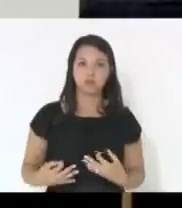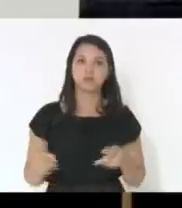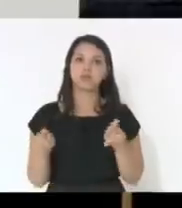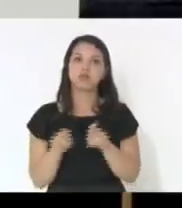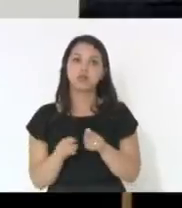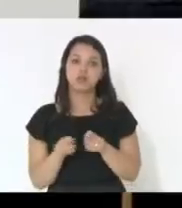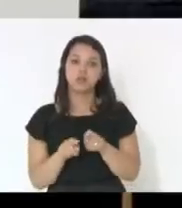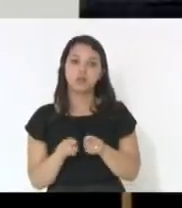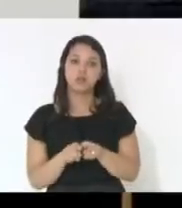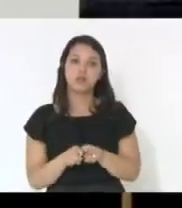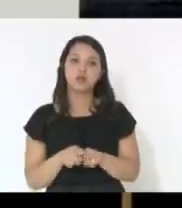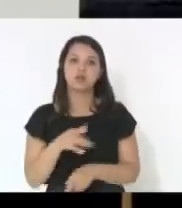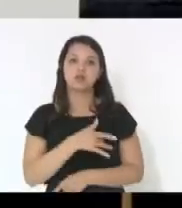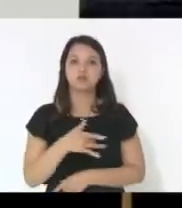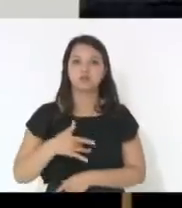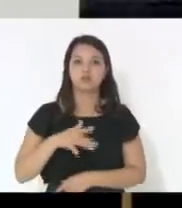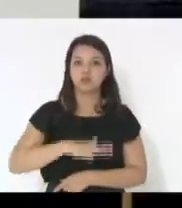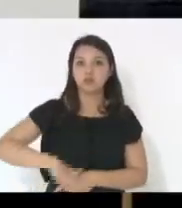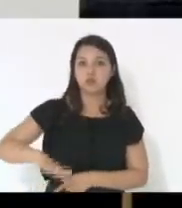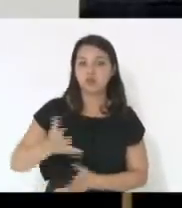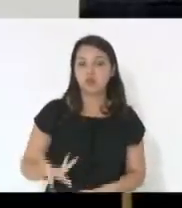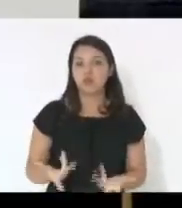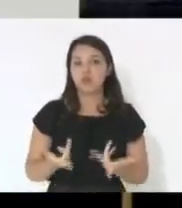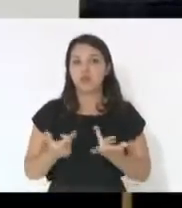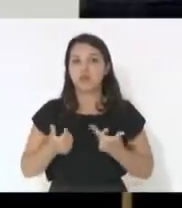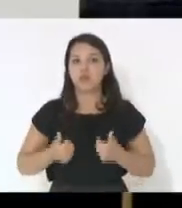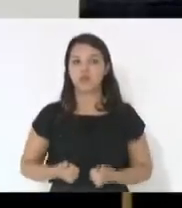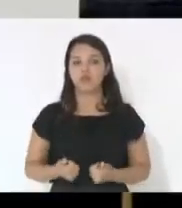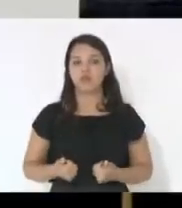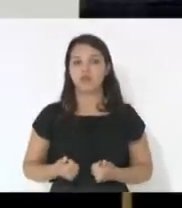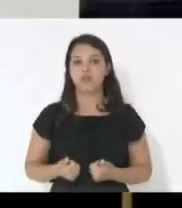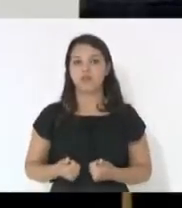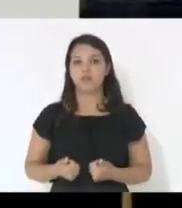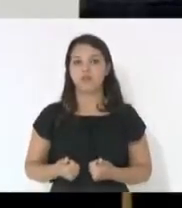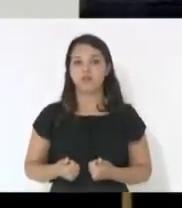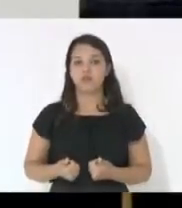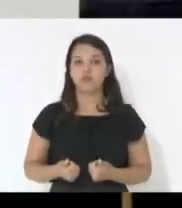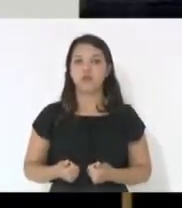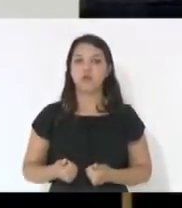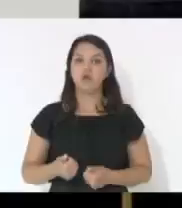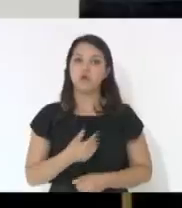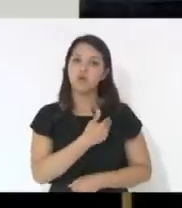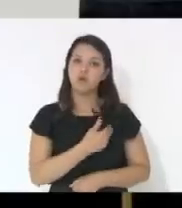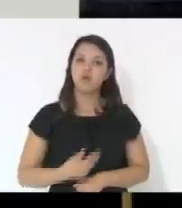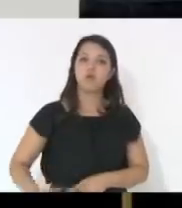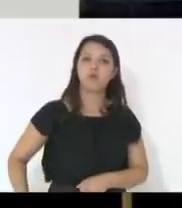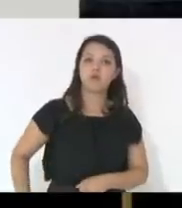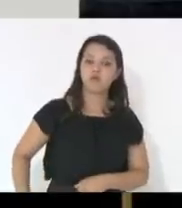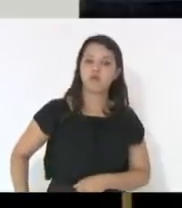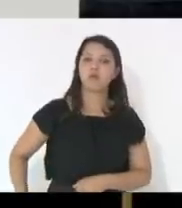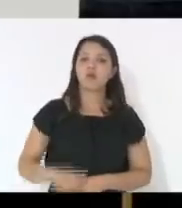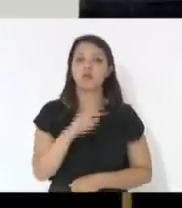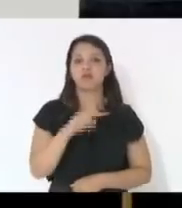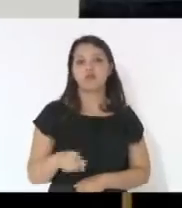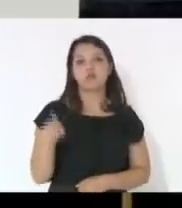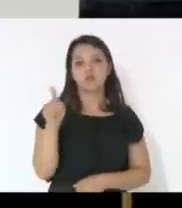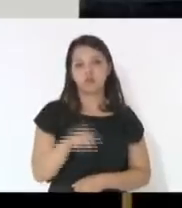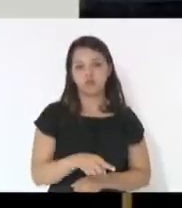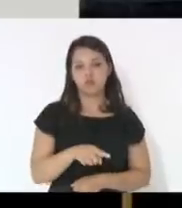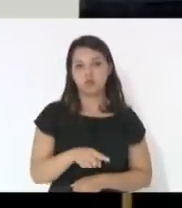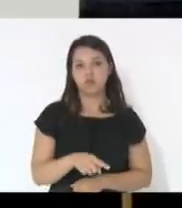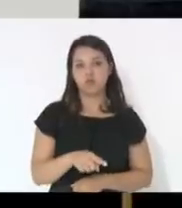saúde pública de qualidade. Ora, o governo vetou sobre a seguinte